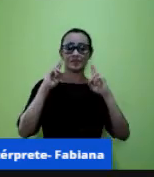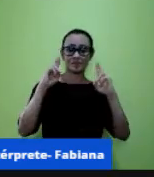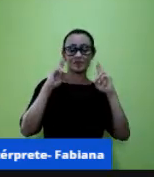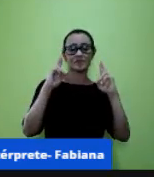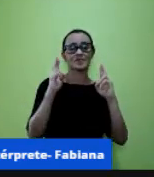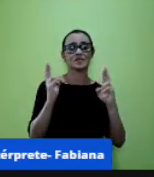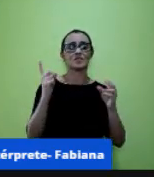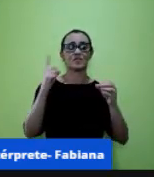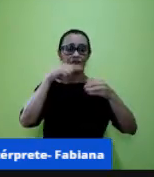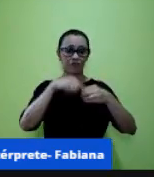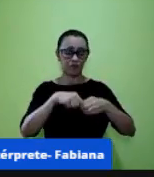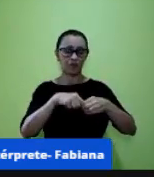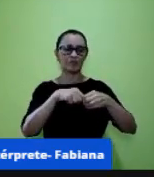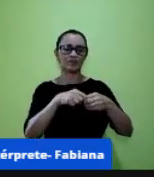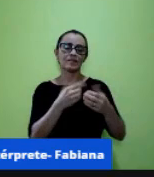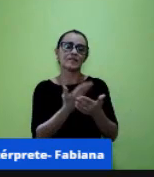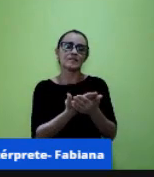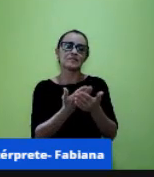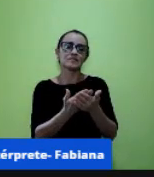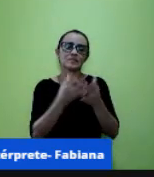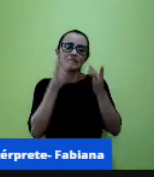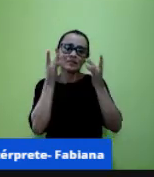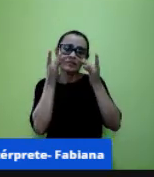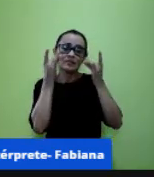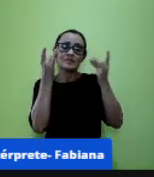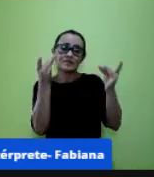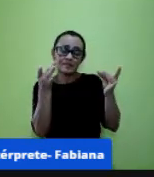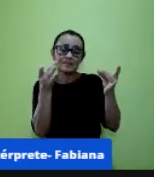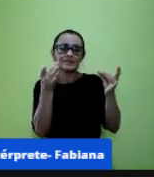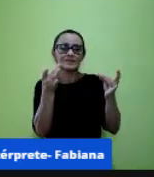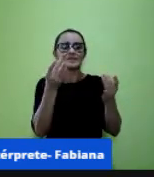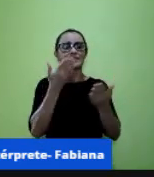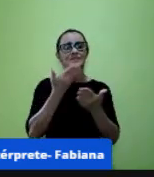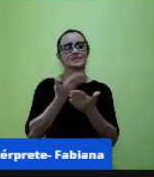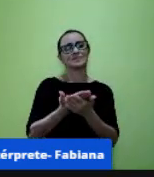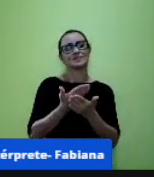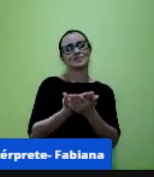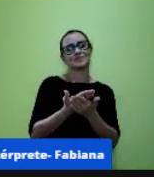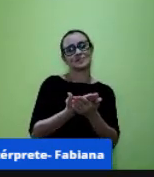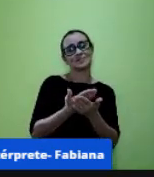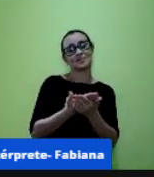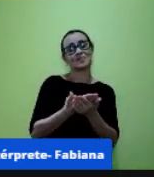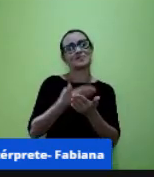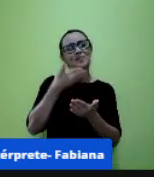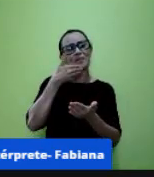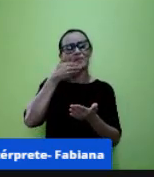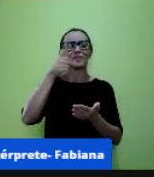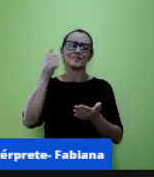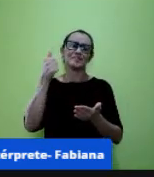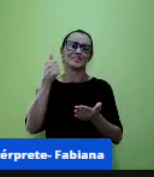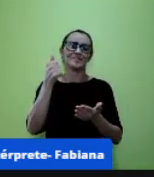presenciais né nós vamos deixar as nossas aulas presenciais né né